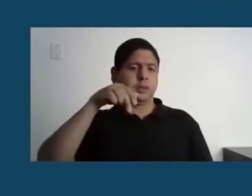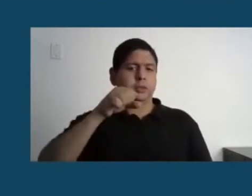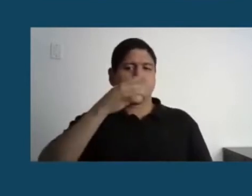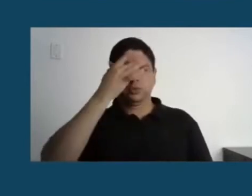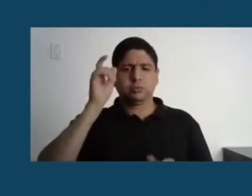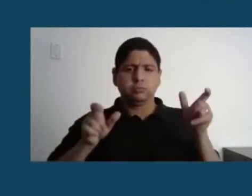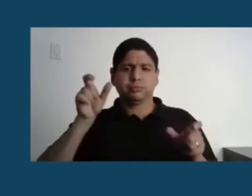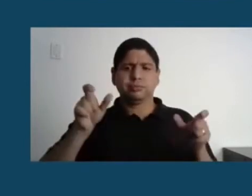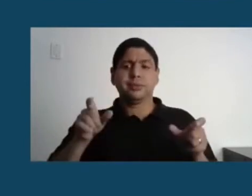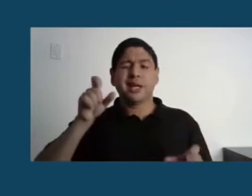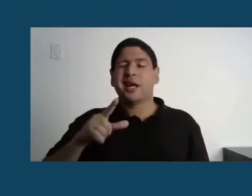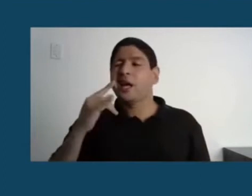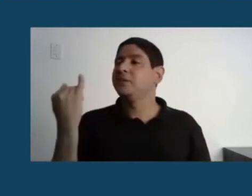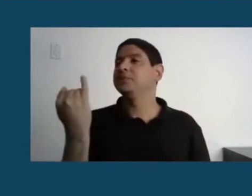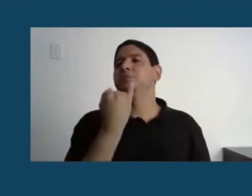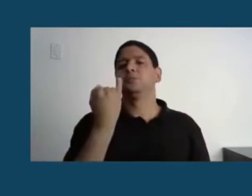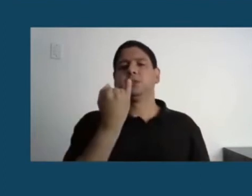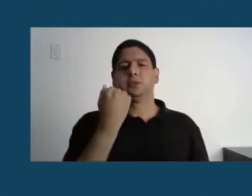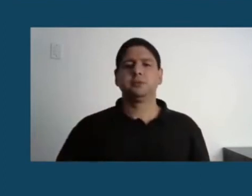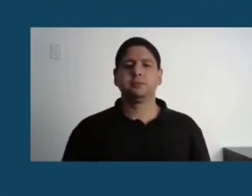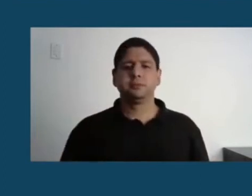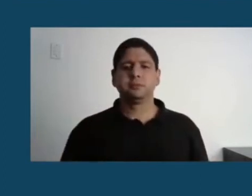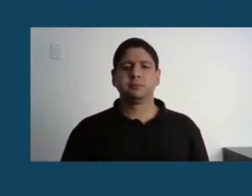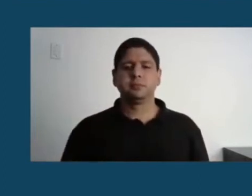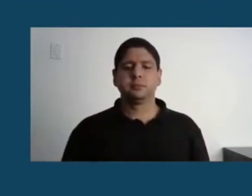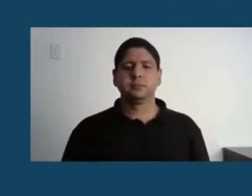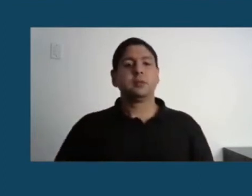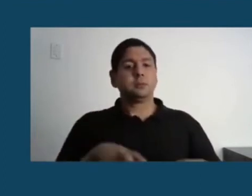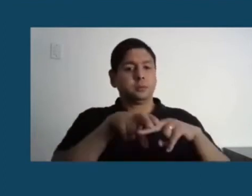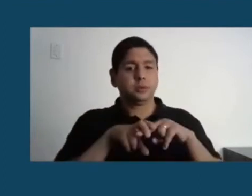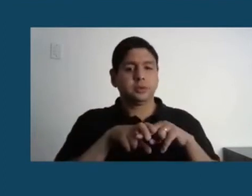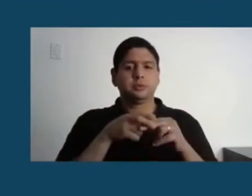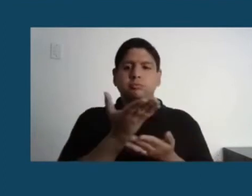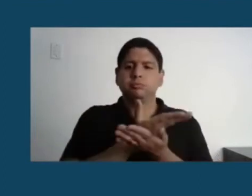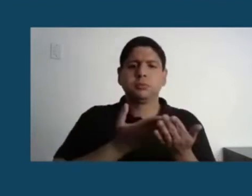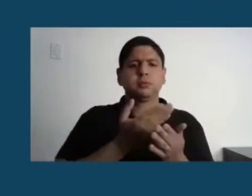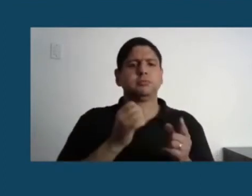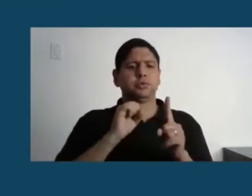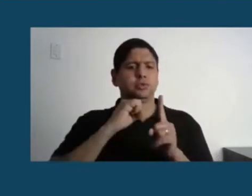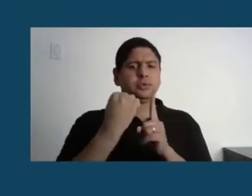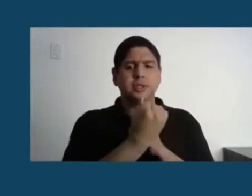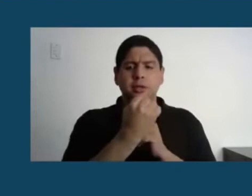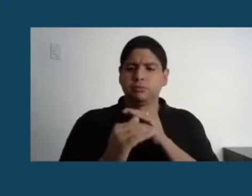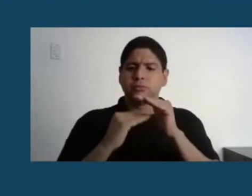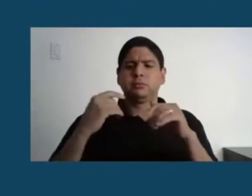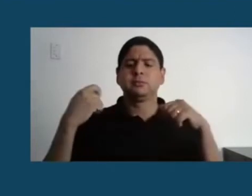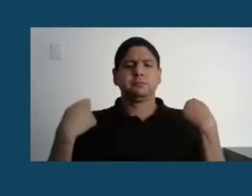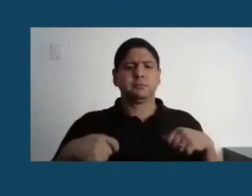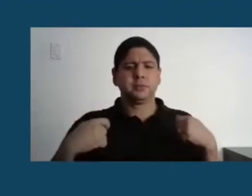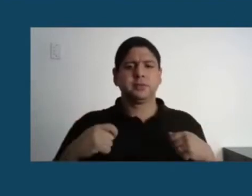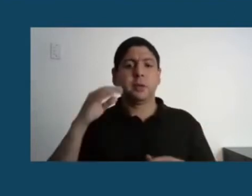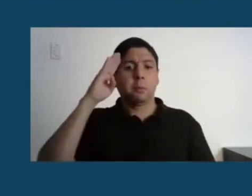além da transição energética, nós precisamos pensar na transição social que acontecerá durante esse